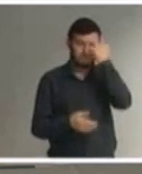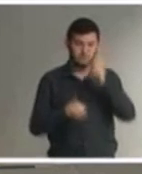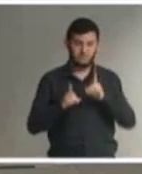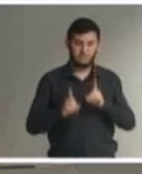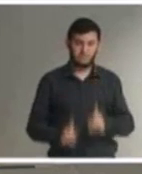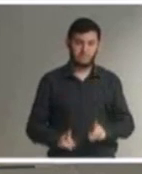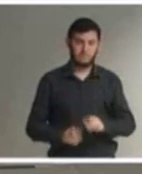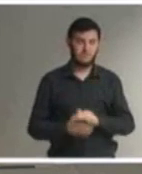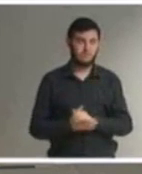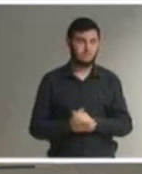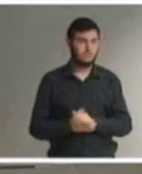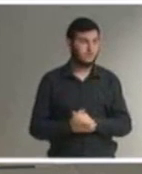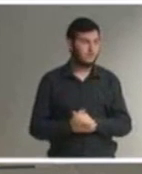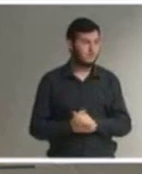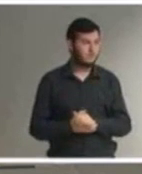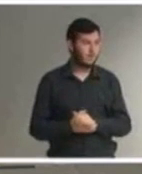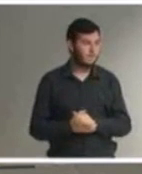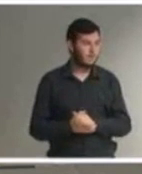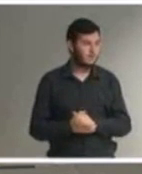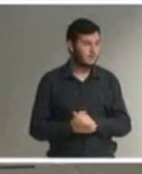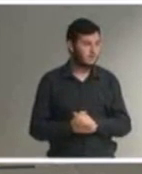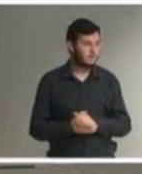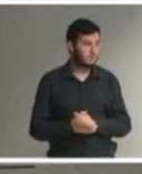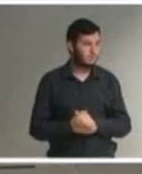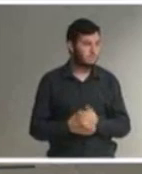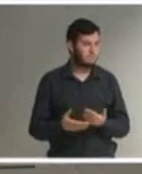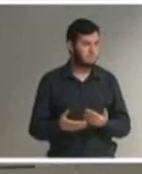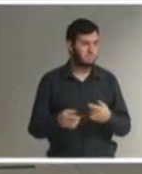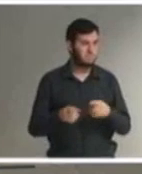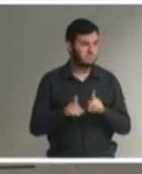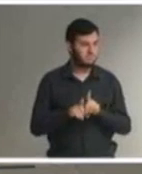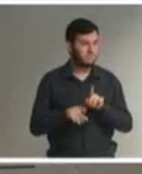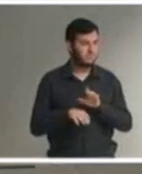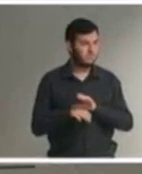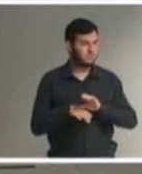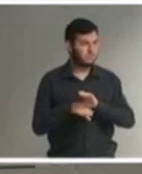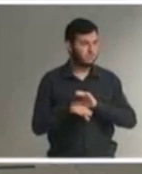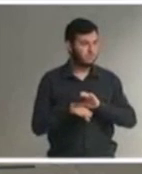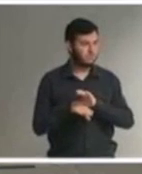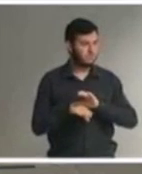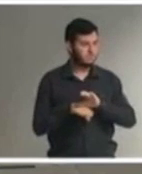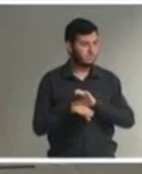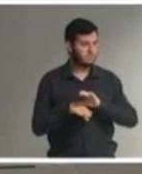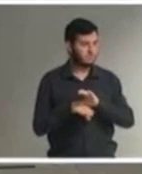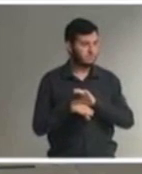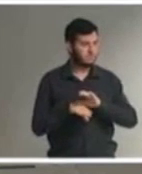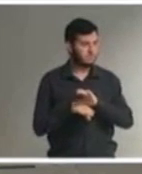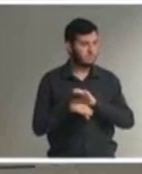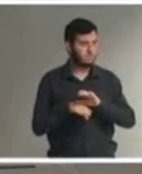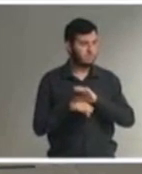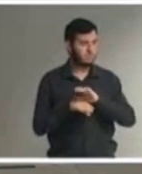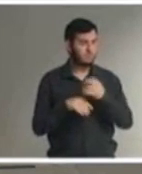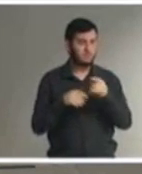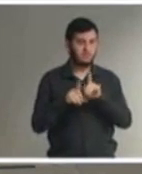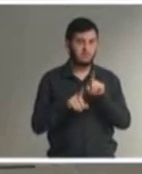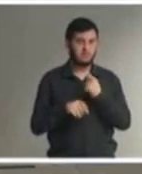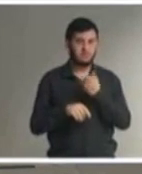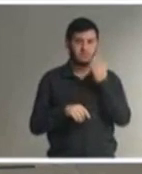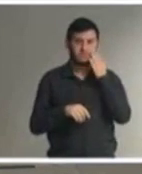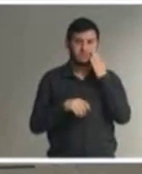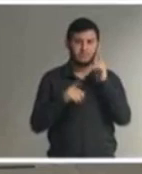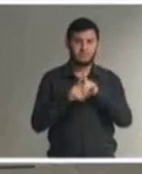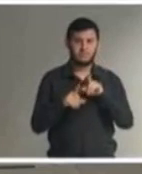e além da Constituição Federal como já foi visto temos a convenção sobre os direitos da pessoa com